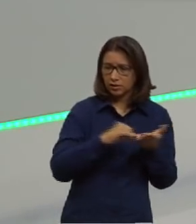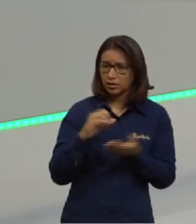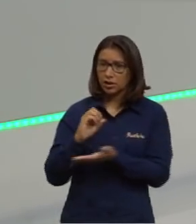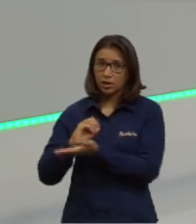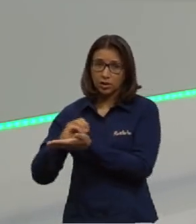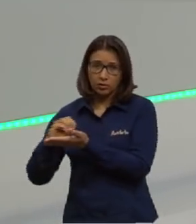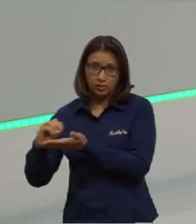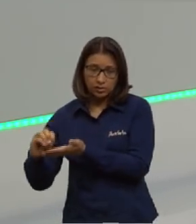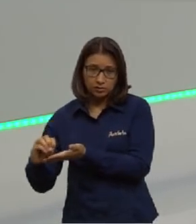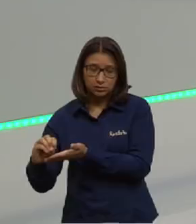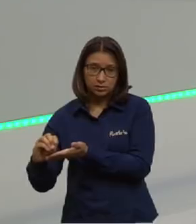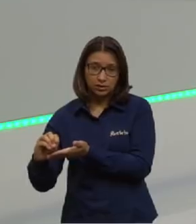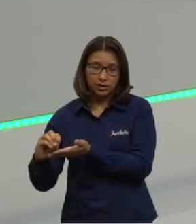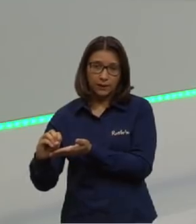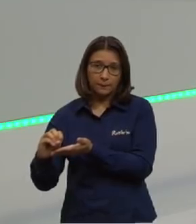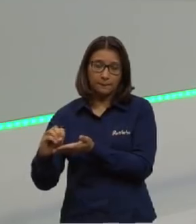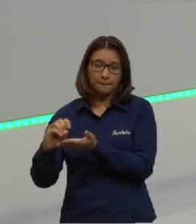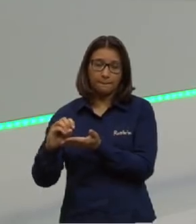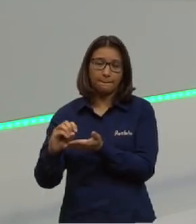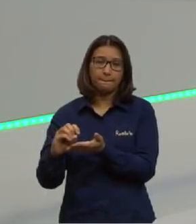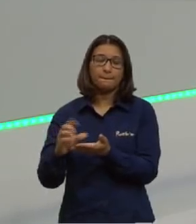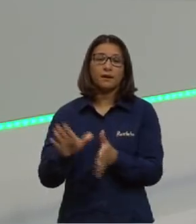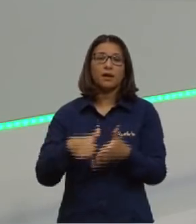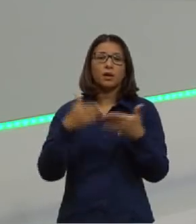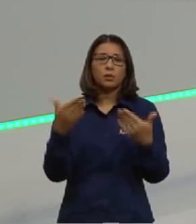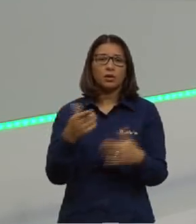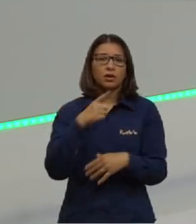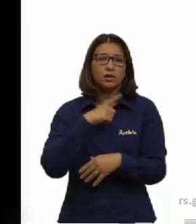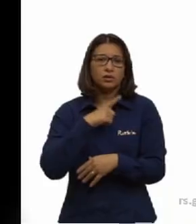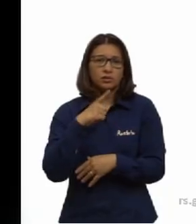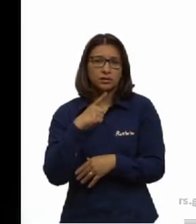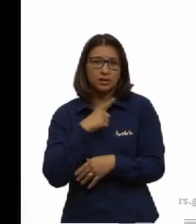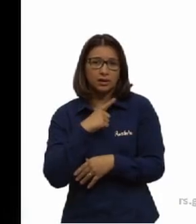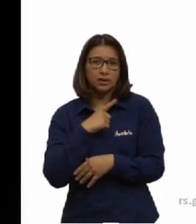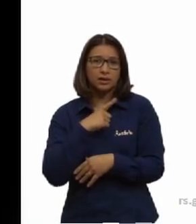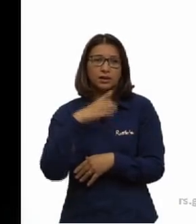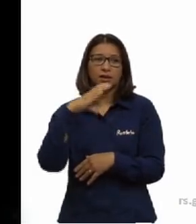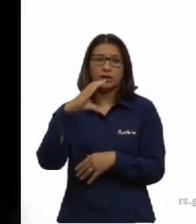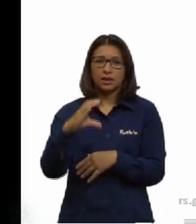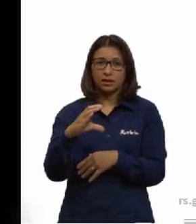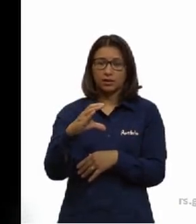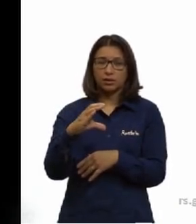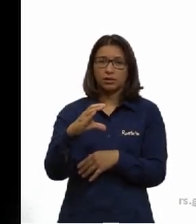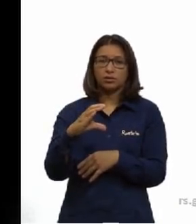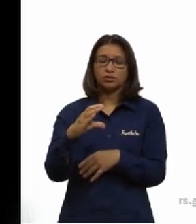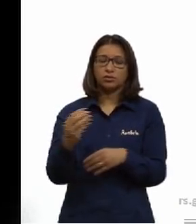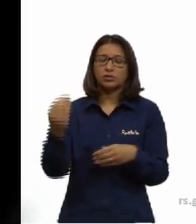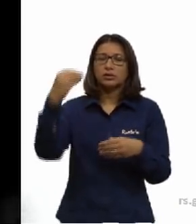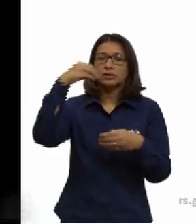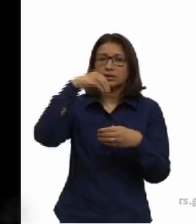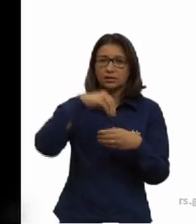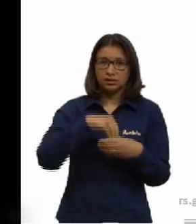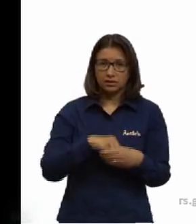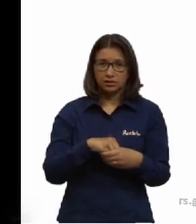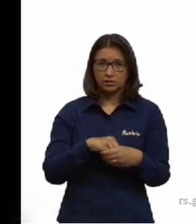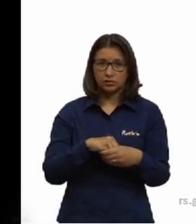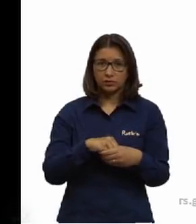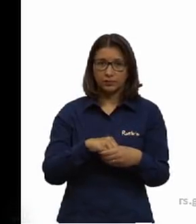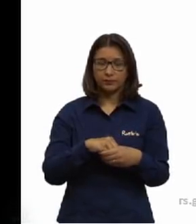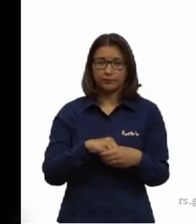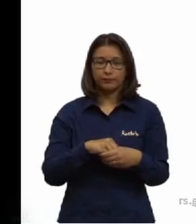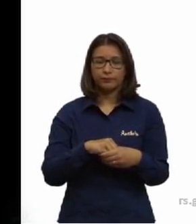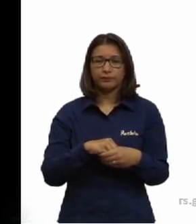orgânica? é a presença de carbono nas substâncias orgânicas, tá? Vale